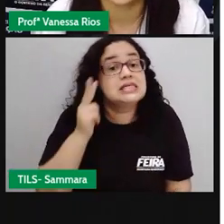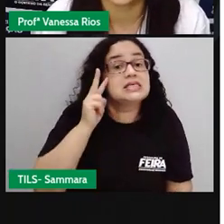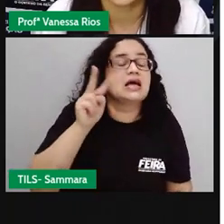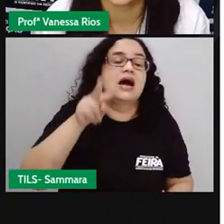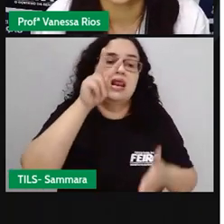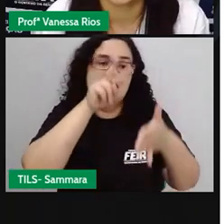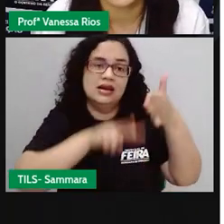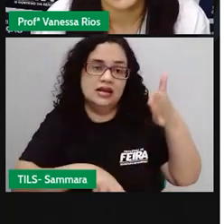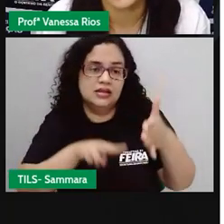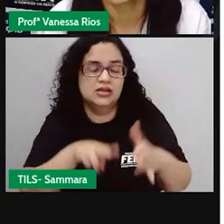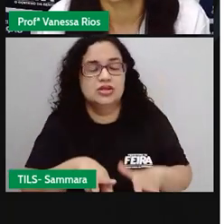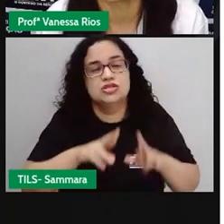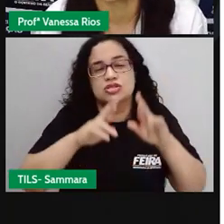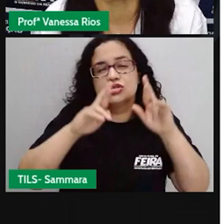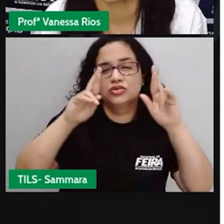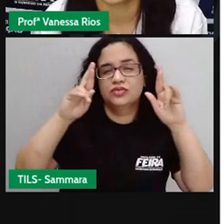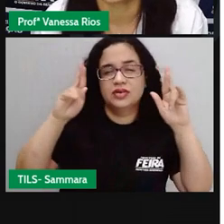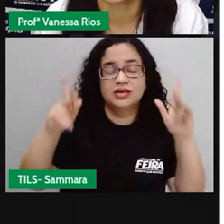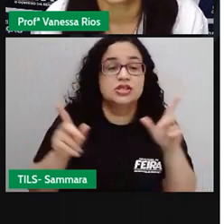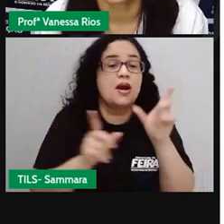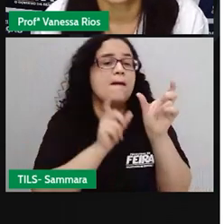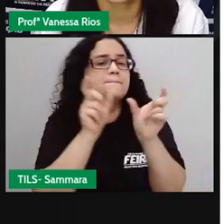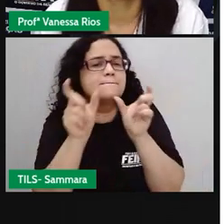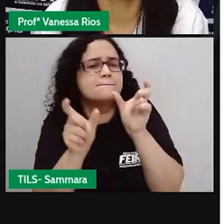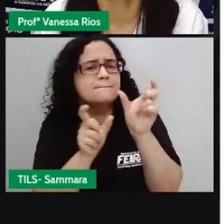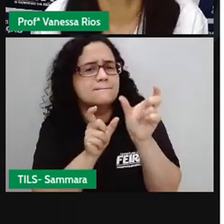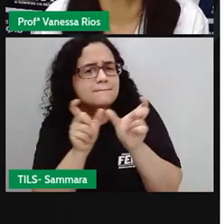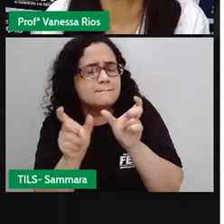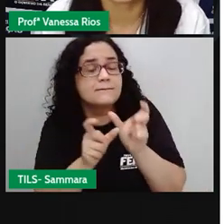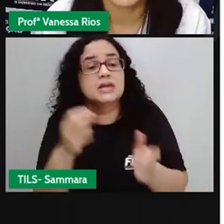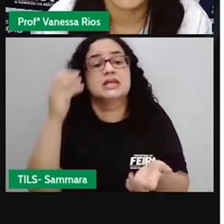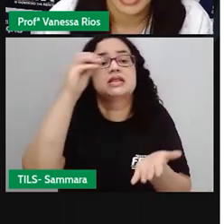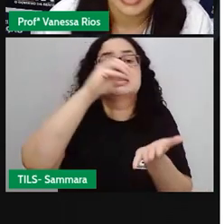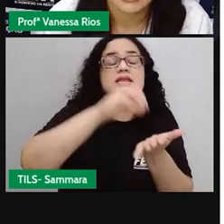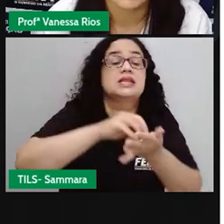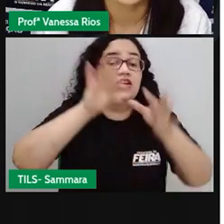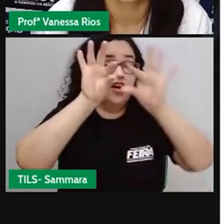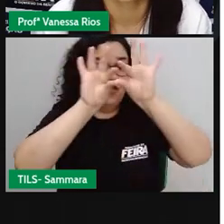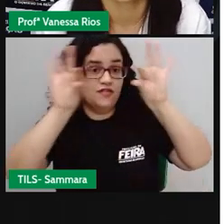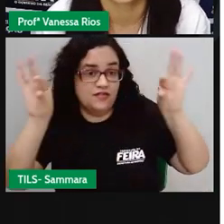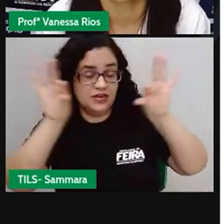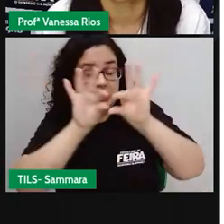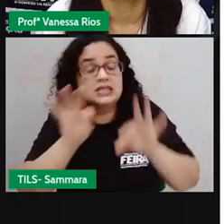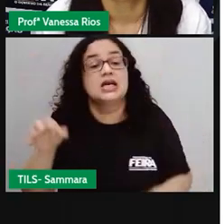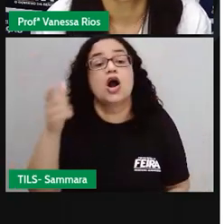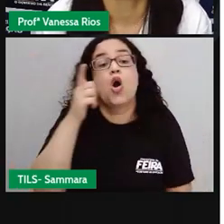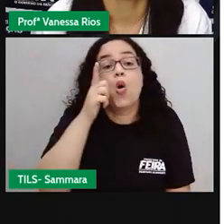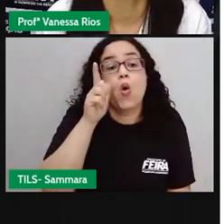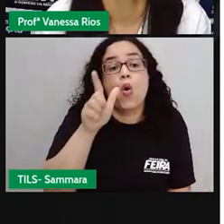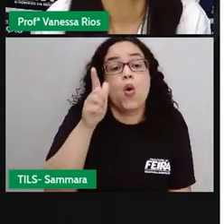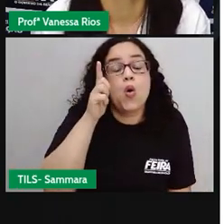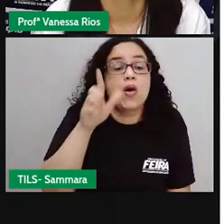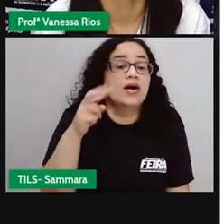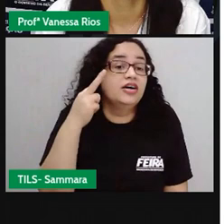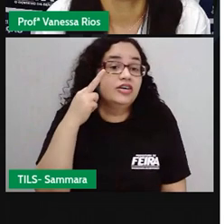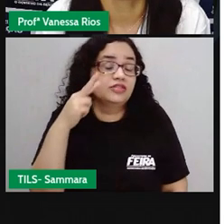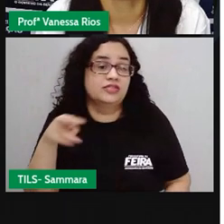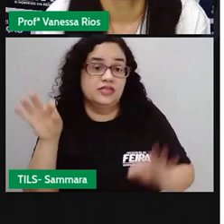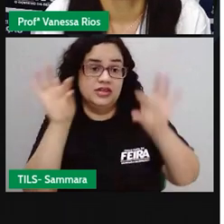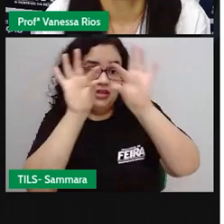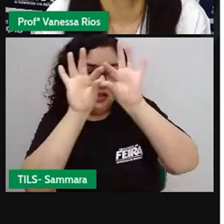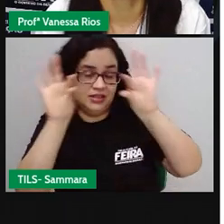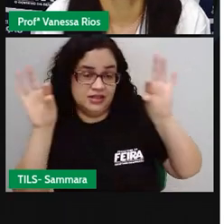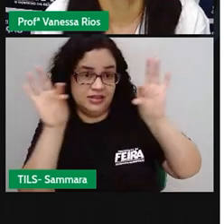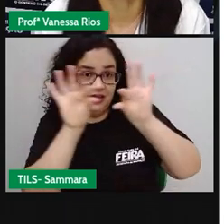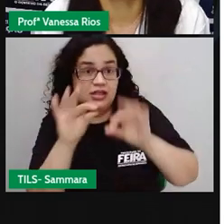se a leitura soa diferente quando essas palavras, elas completam a frase. E a gente consegue ver a frase de